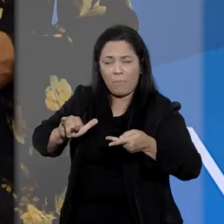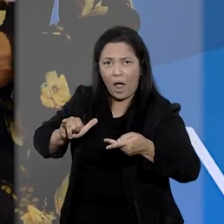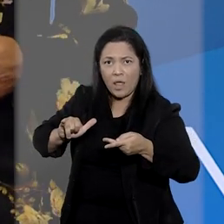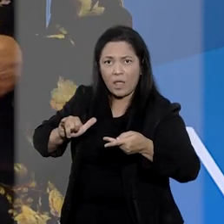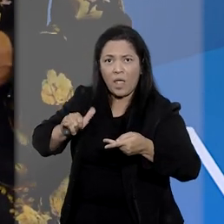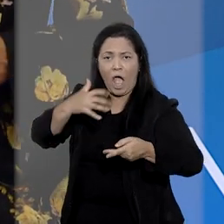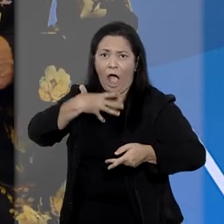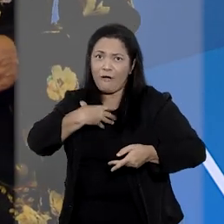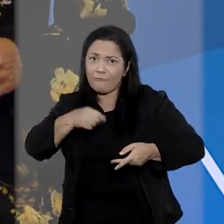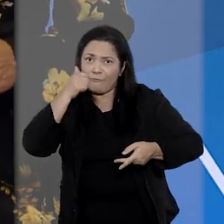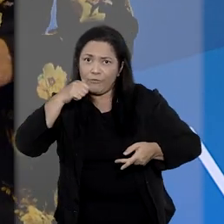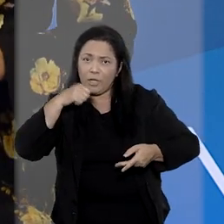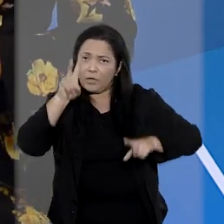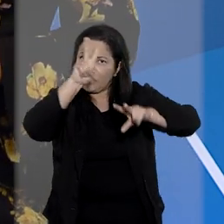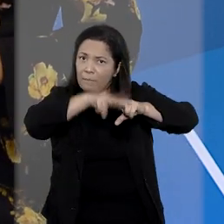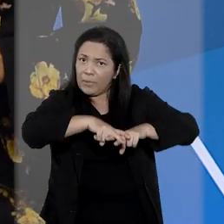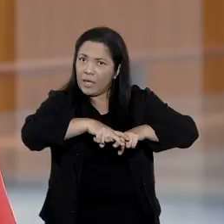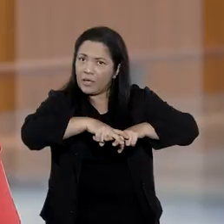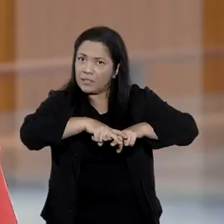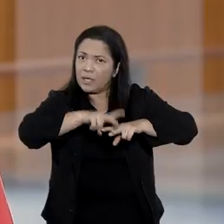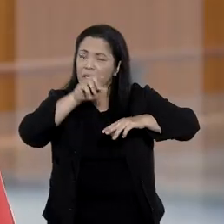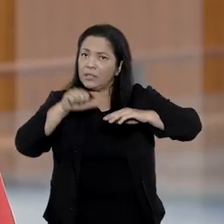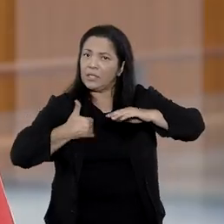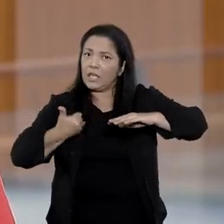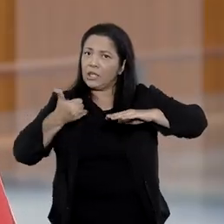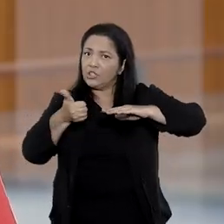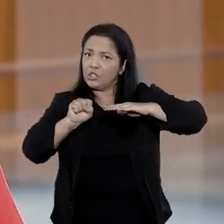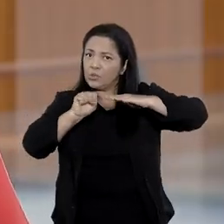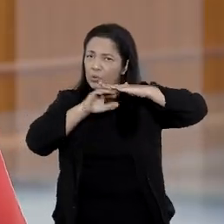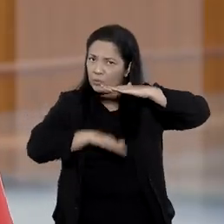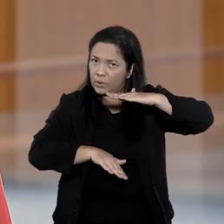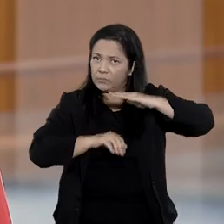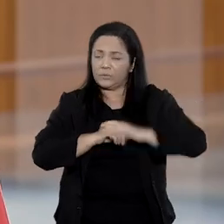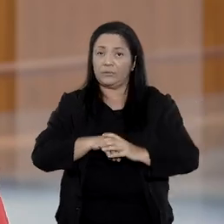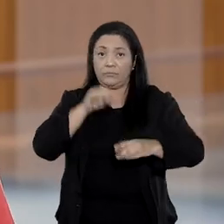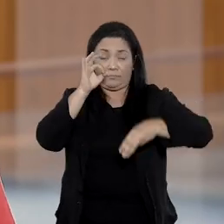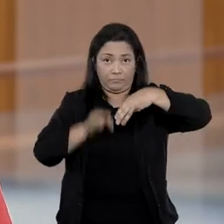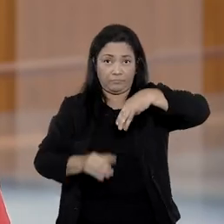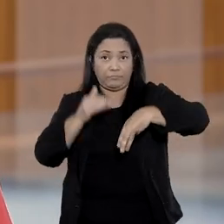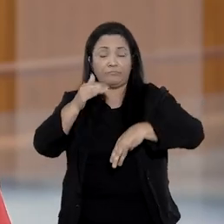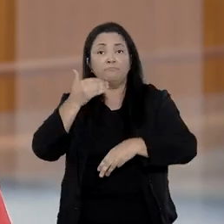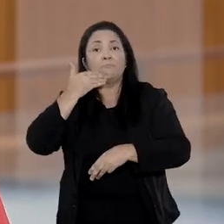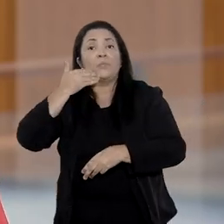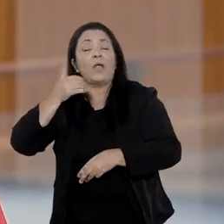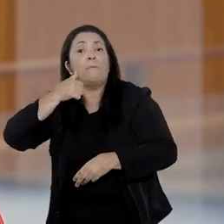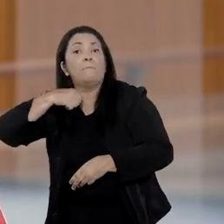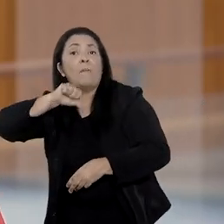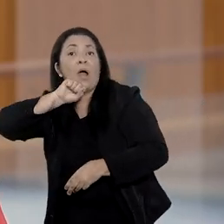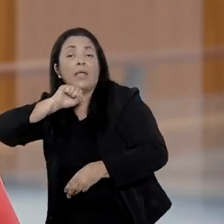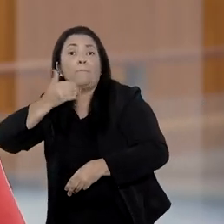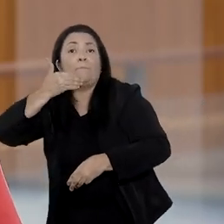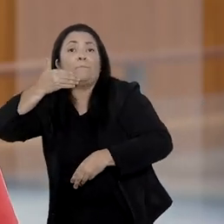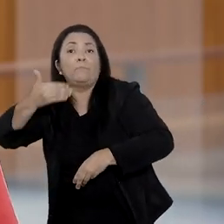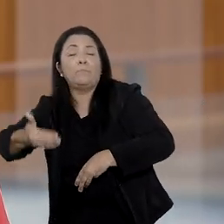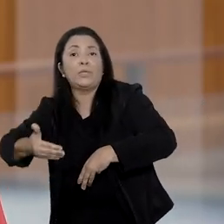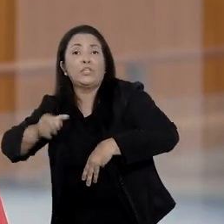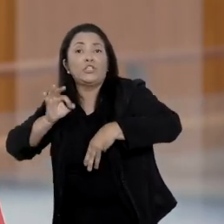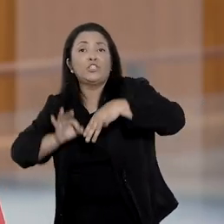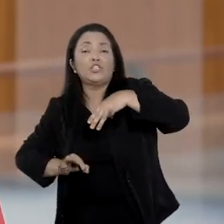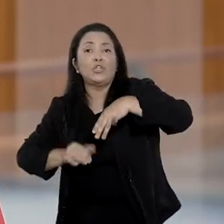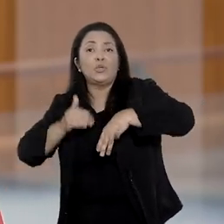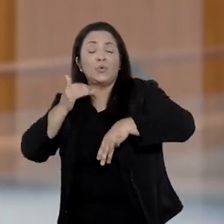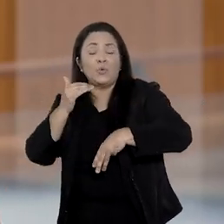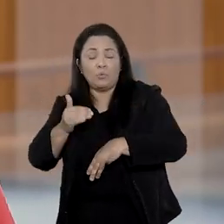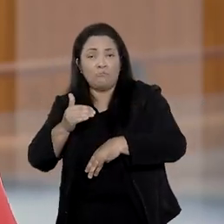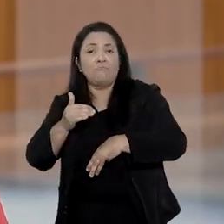Foi o que decidiu a terceira turma. No caso analisado pelos ministros, uma mãe ajuizou a ação de reconhecimento de